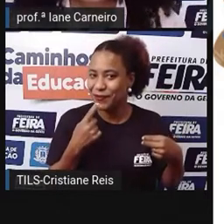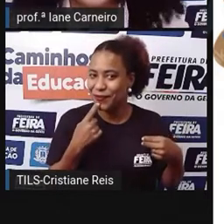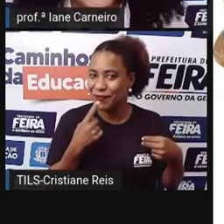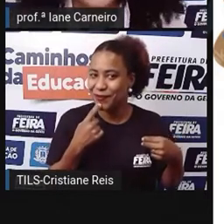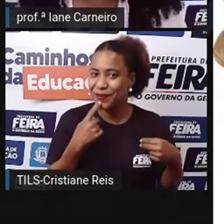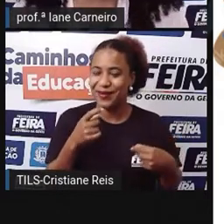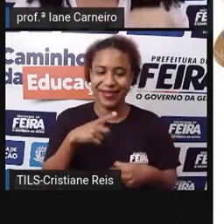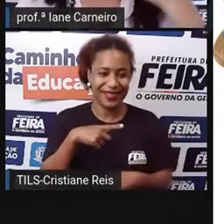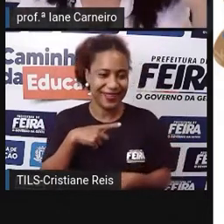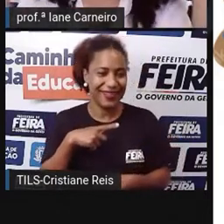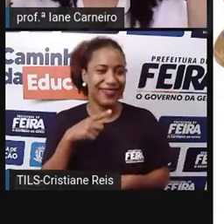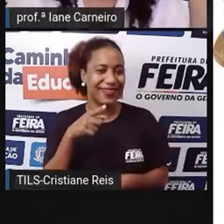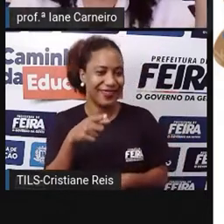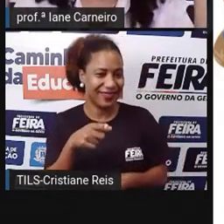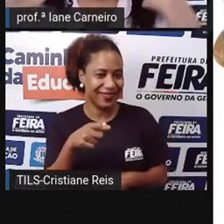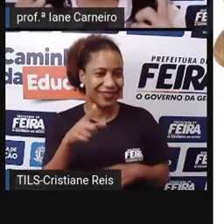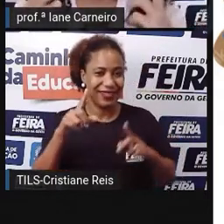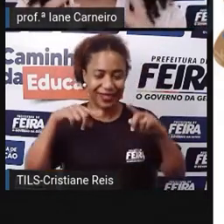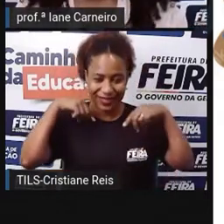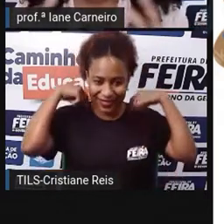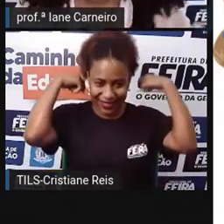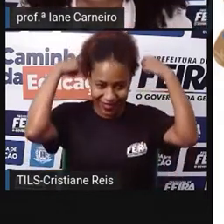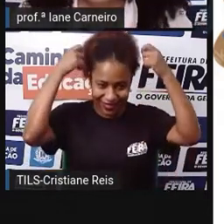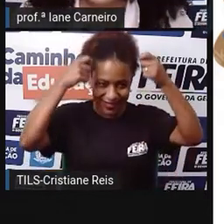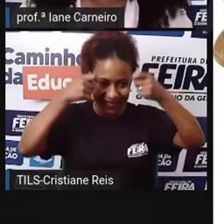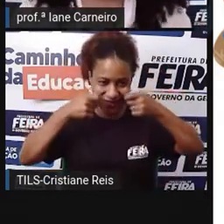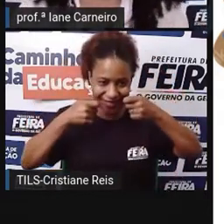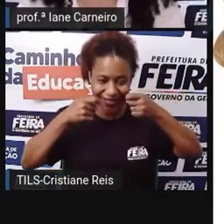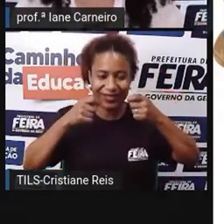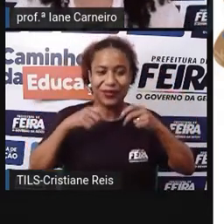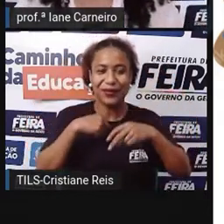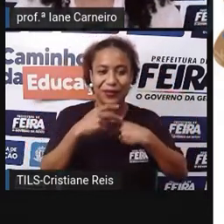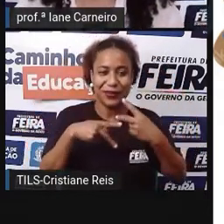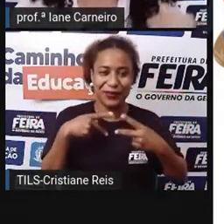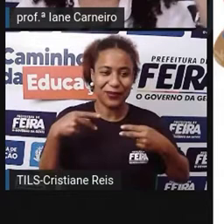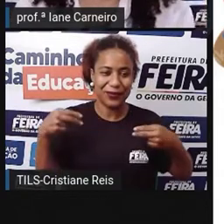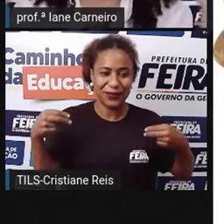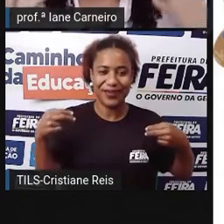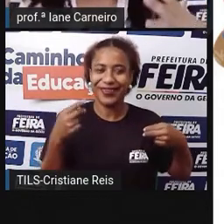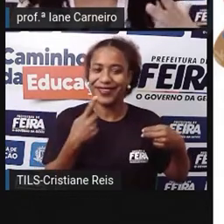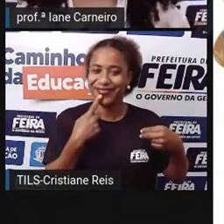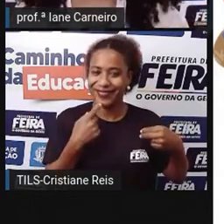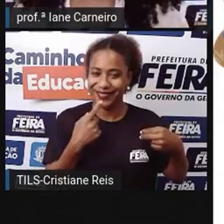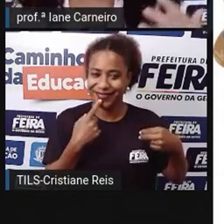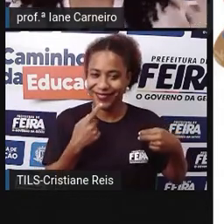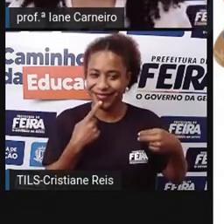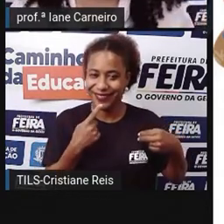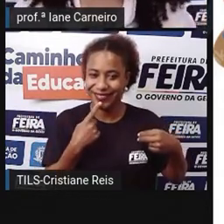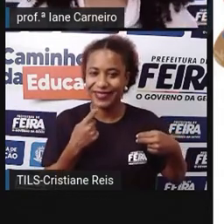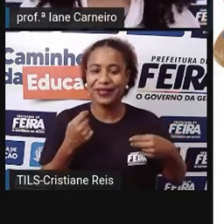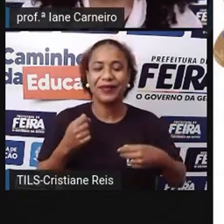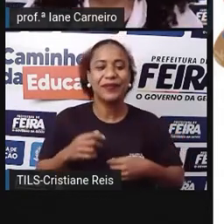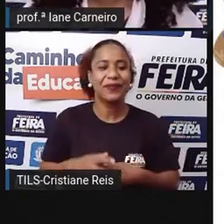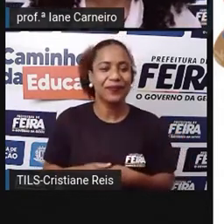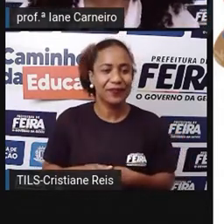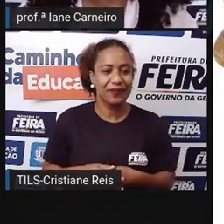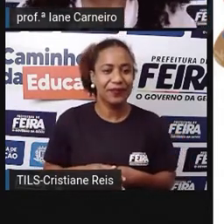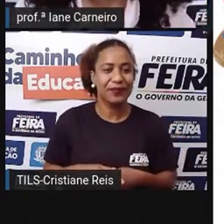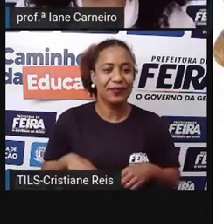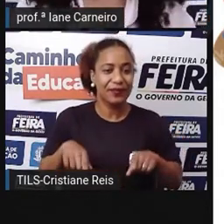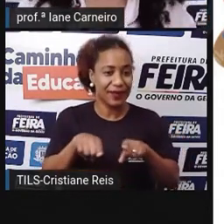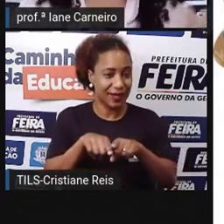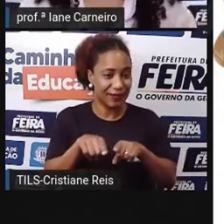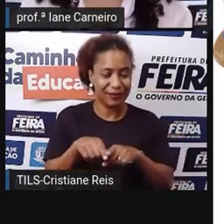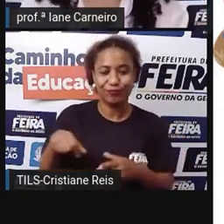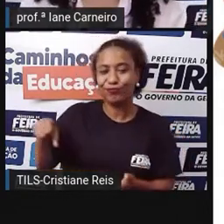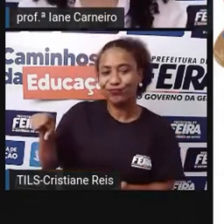Chapeuzinho é o gorro, o chapéu vermelho, o capuz vermelho, e o cesto